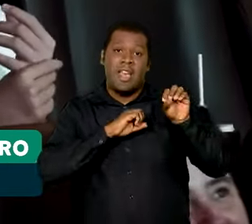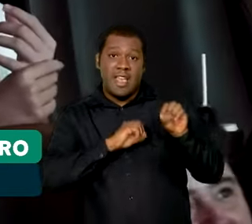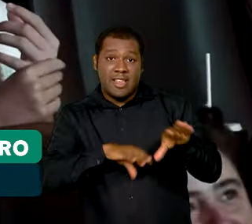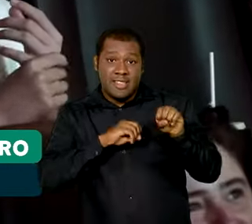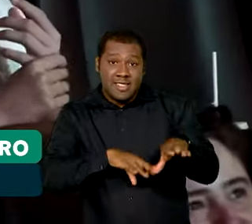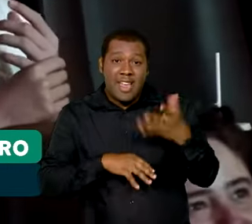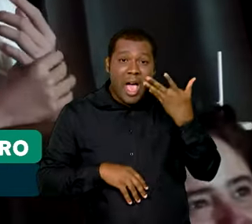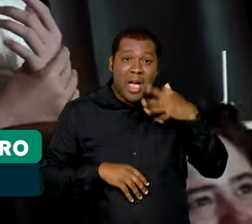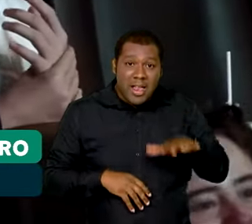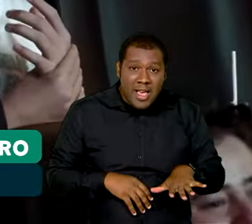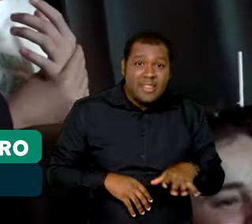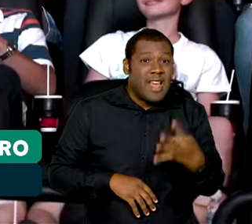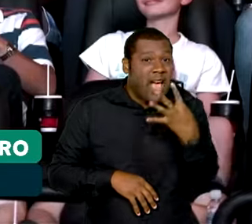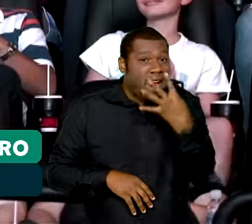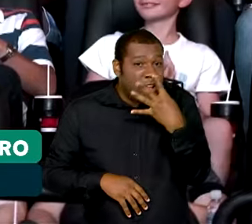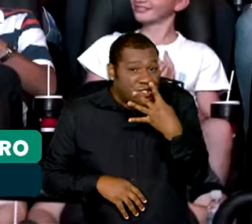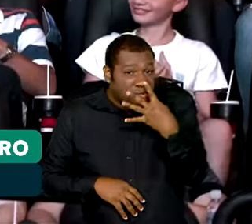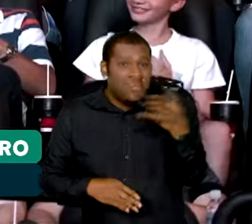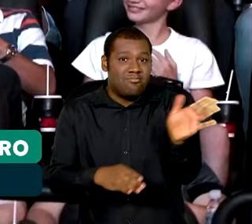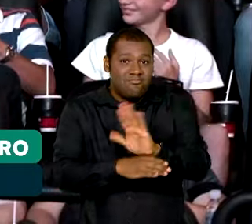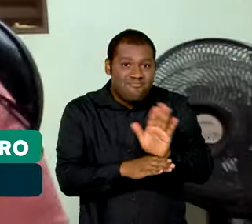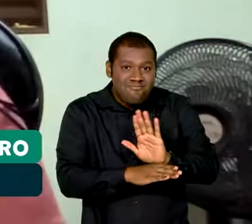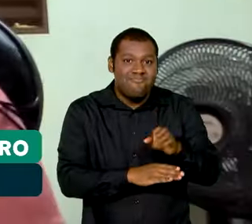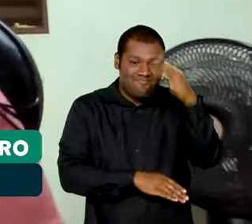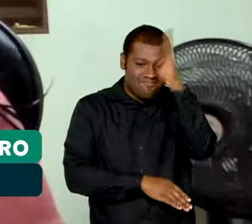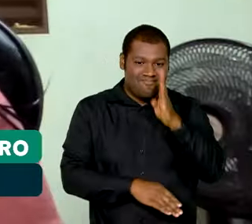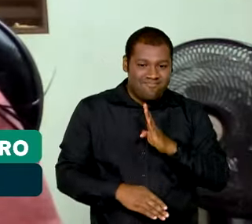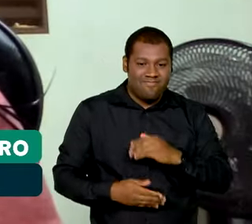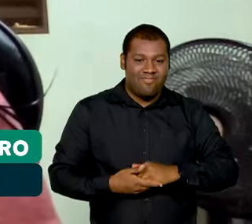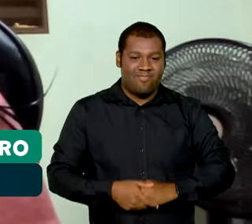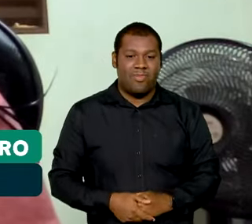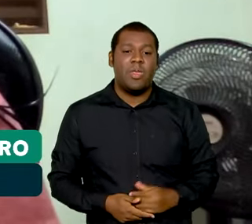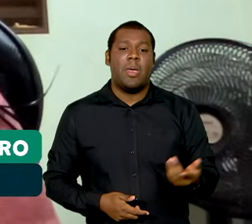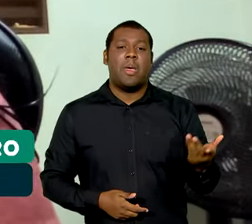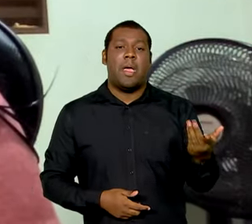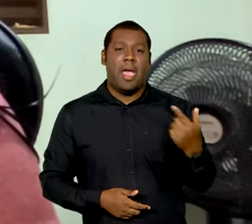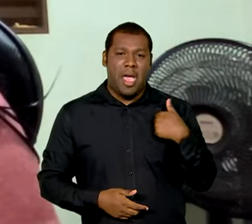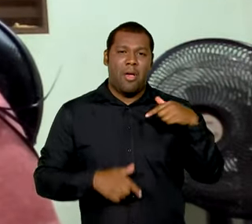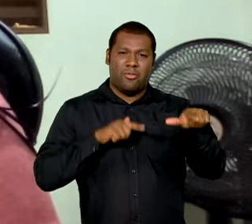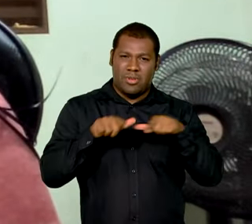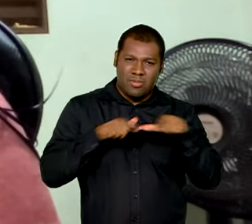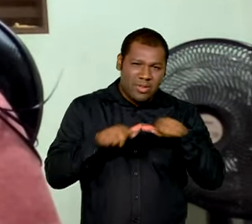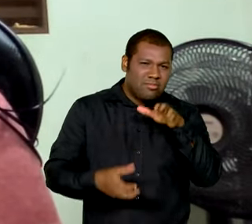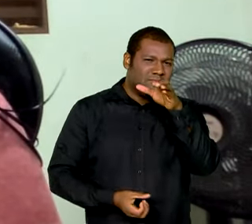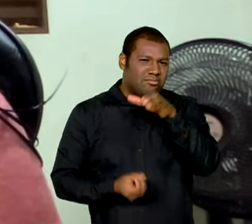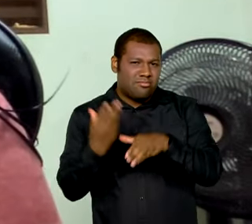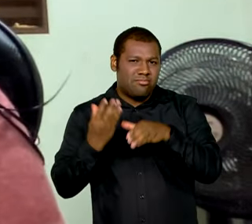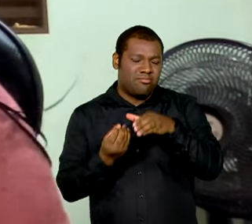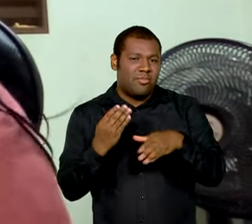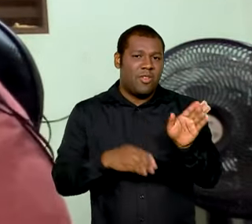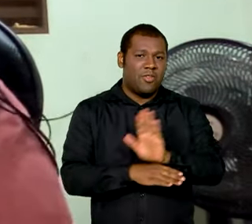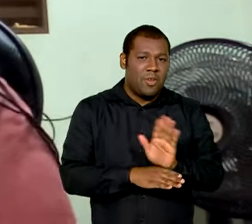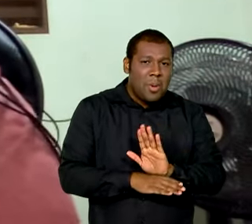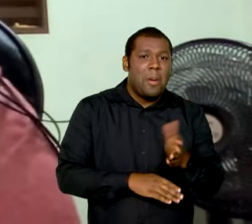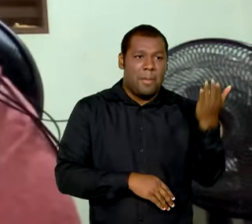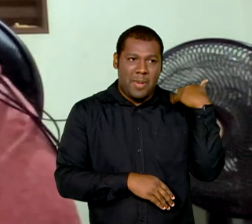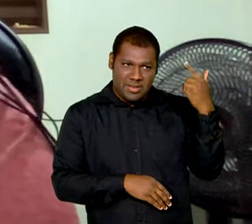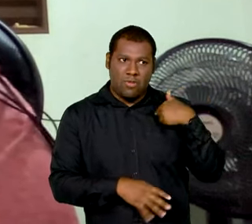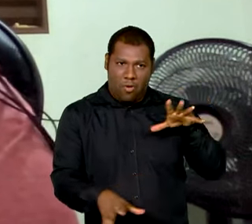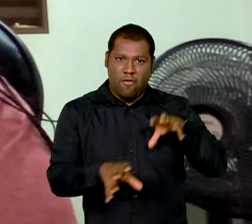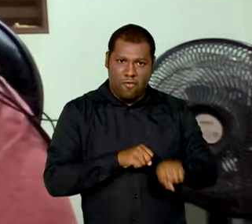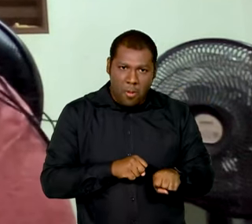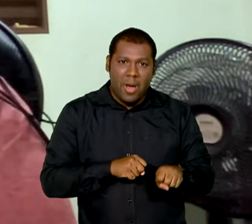a apreciar as produções nacionais. Já trabalhei em alguns filmes, depois me formei, curtas-metragem.